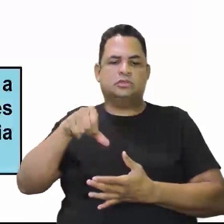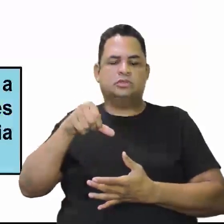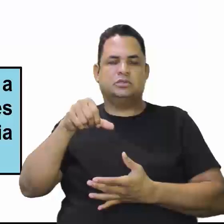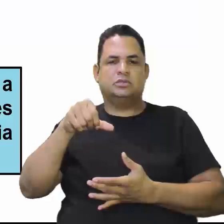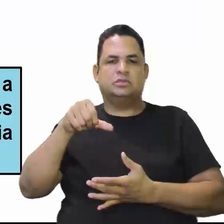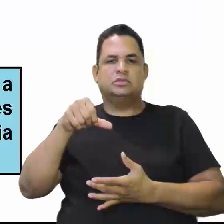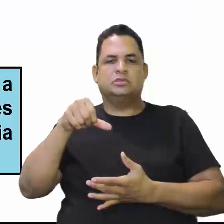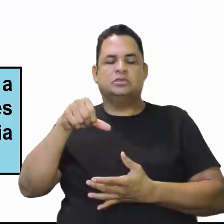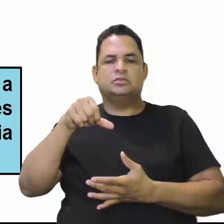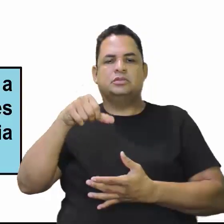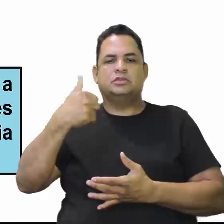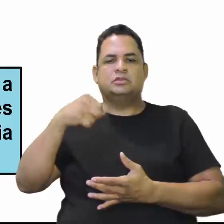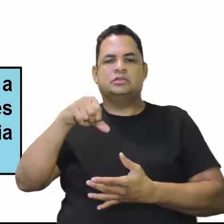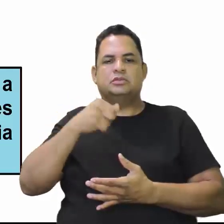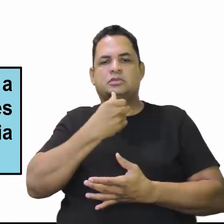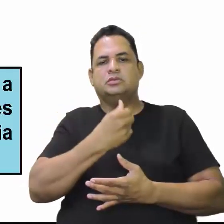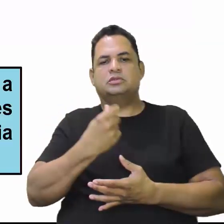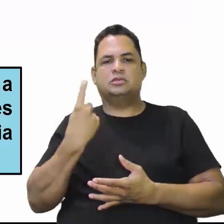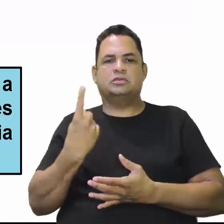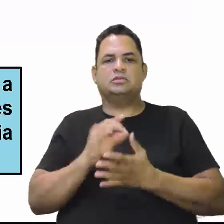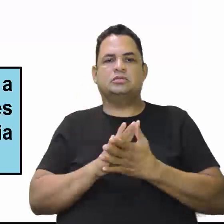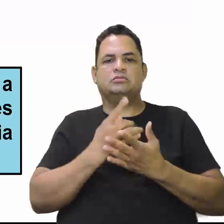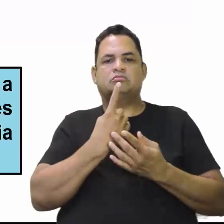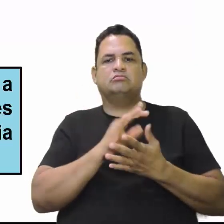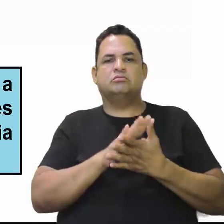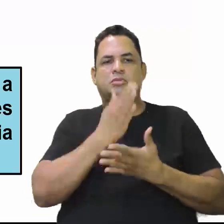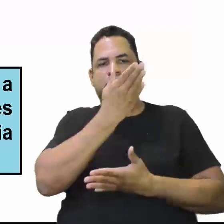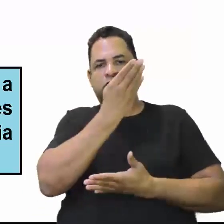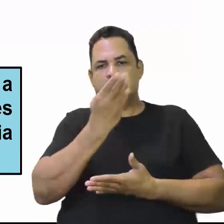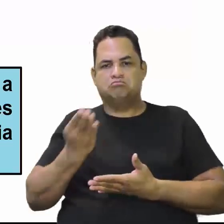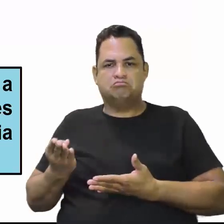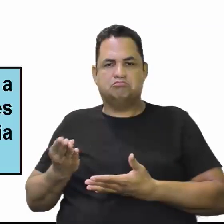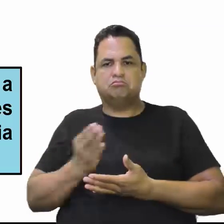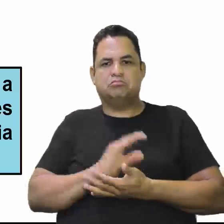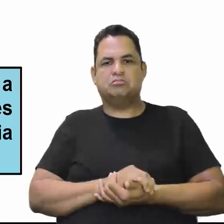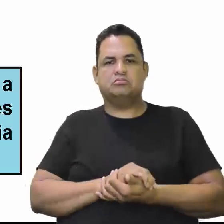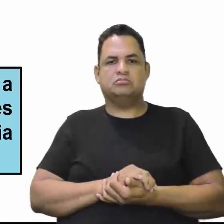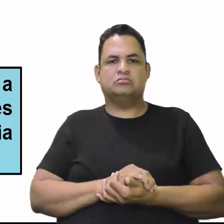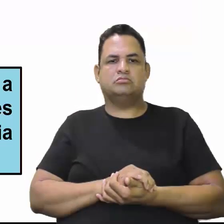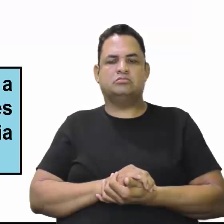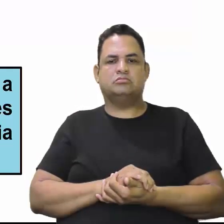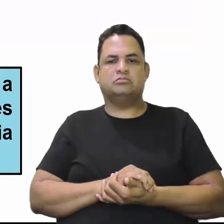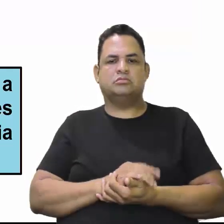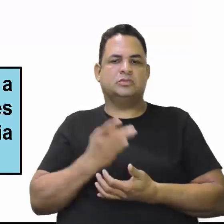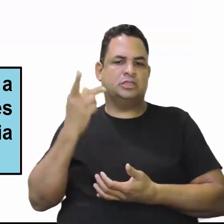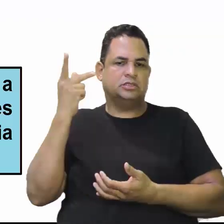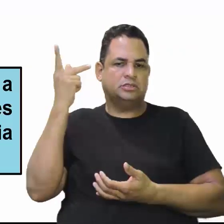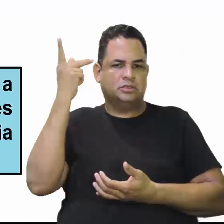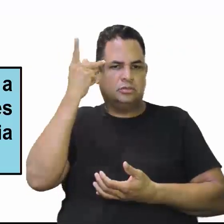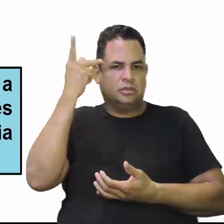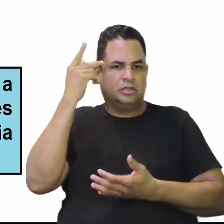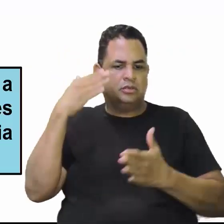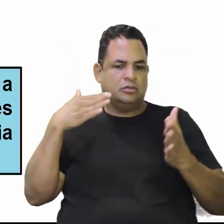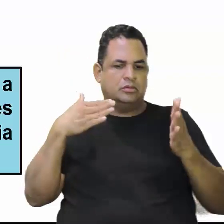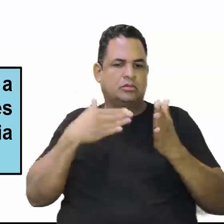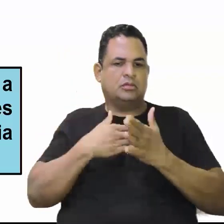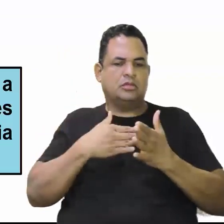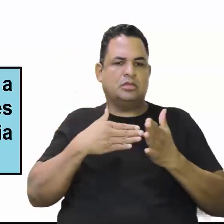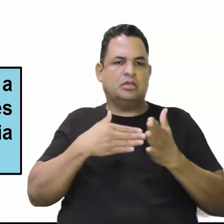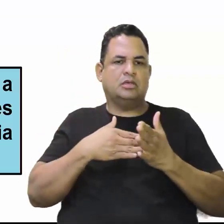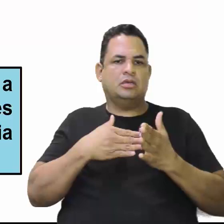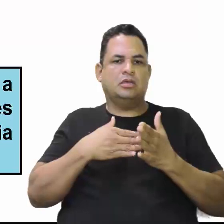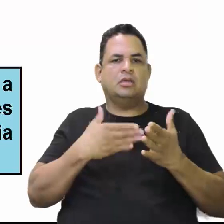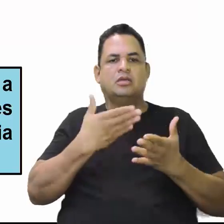Olha aí o traçado dessa rodovia. Ela pegando aqui, liga São Paulo até o Acre, gente. É uma rodovia